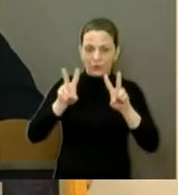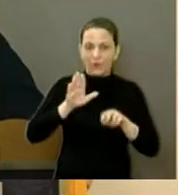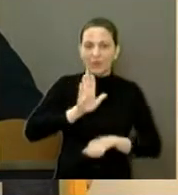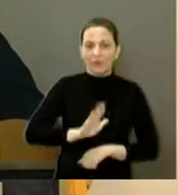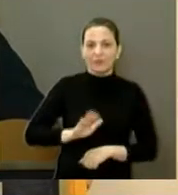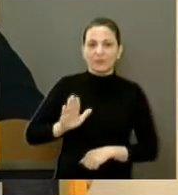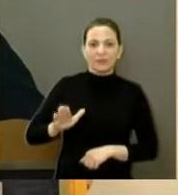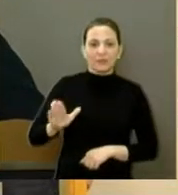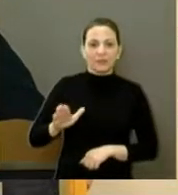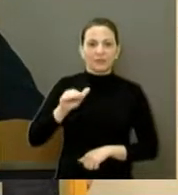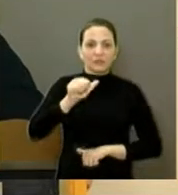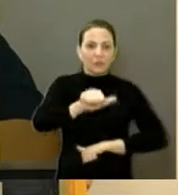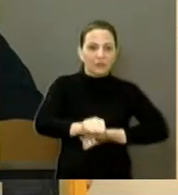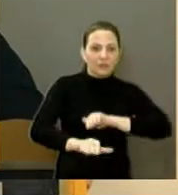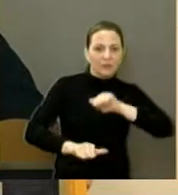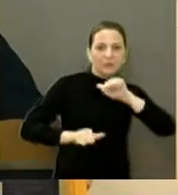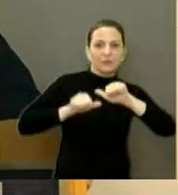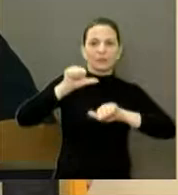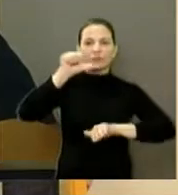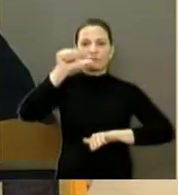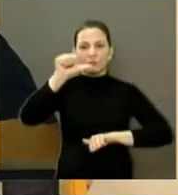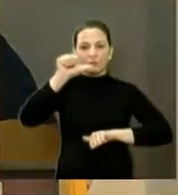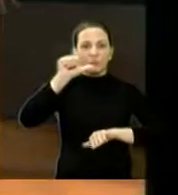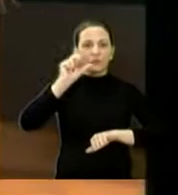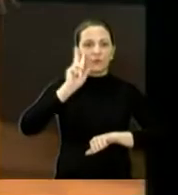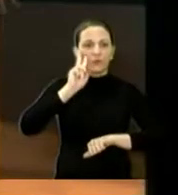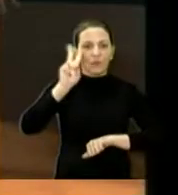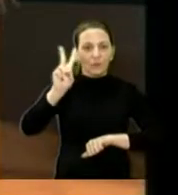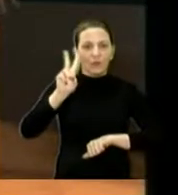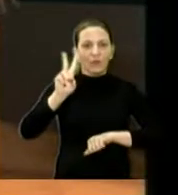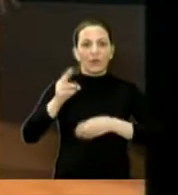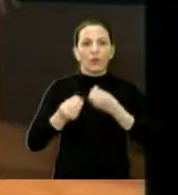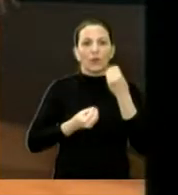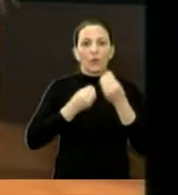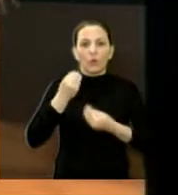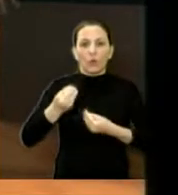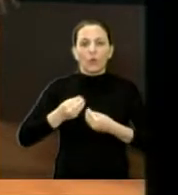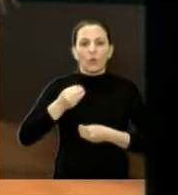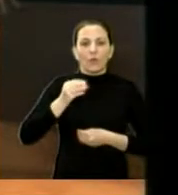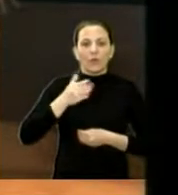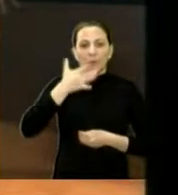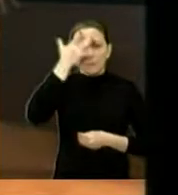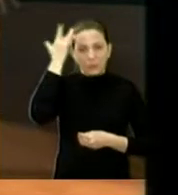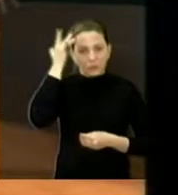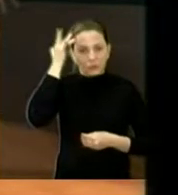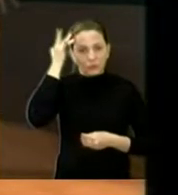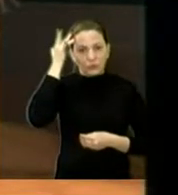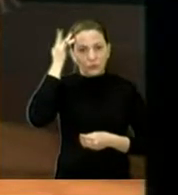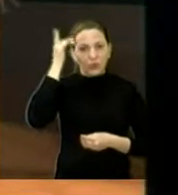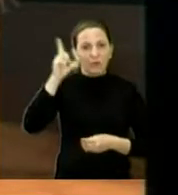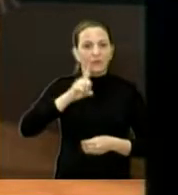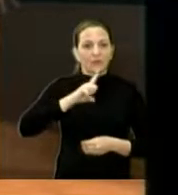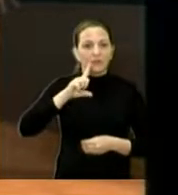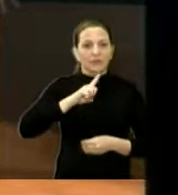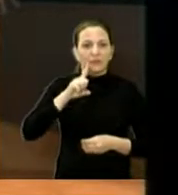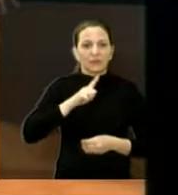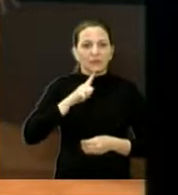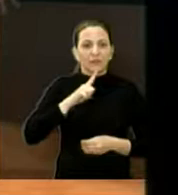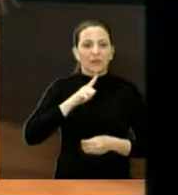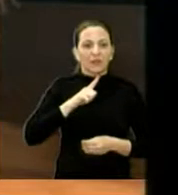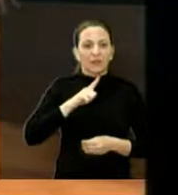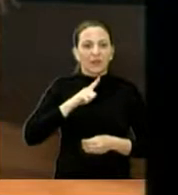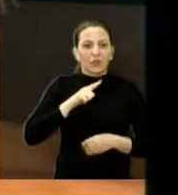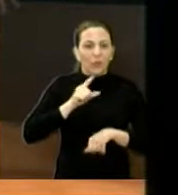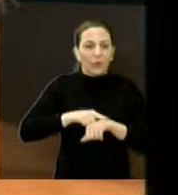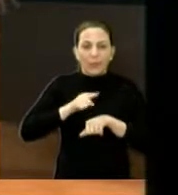a transformação, quando você vê que você dá condições para essas pessoas terem alguma ocupação,